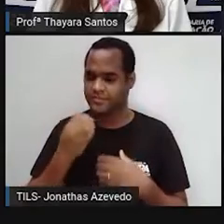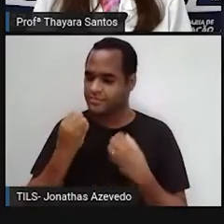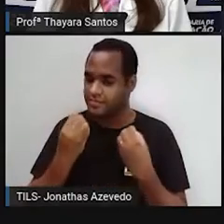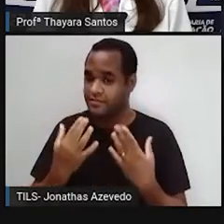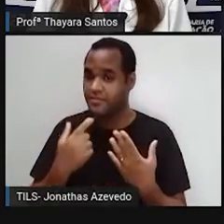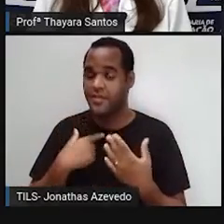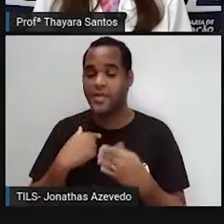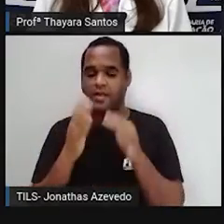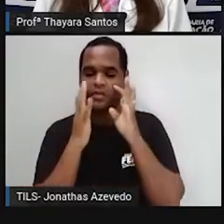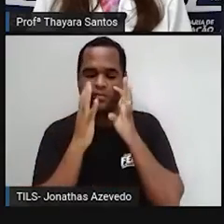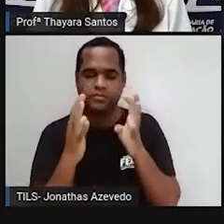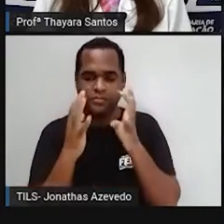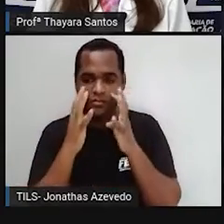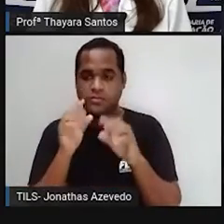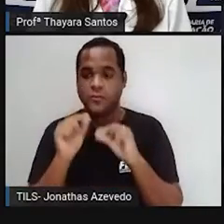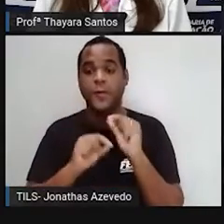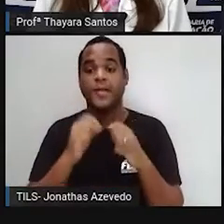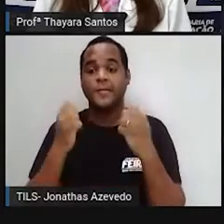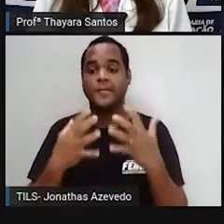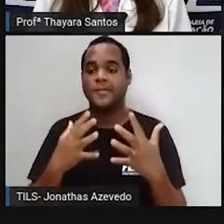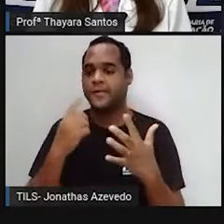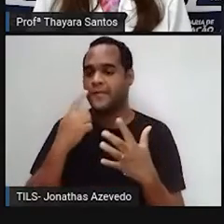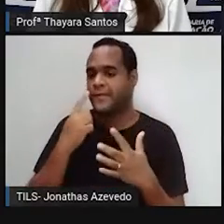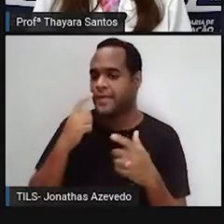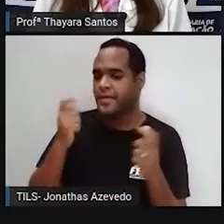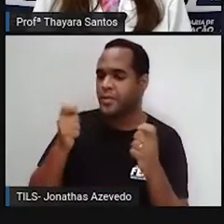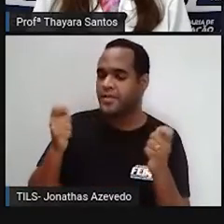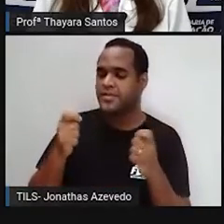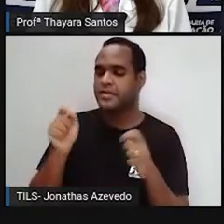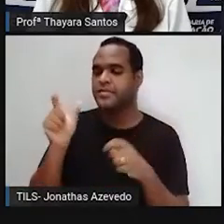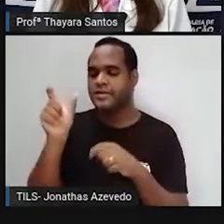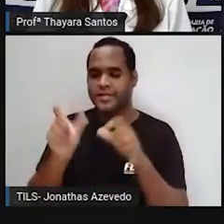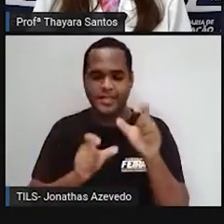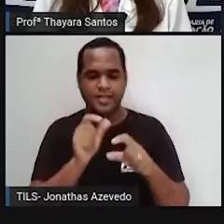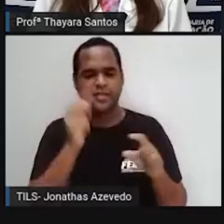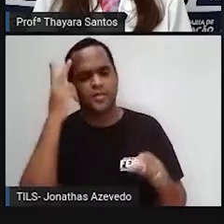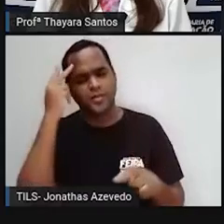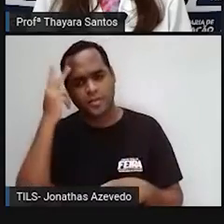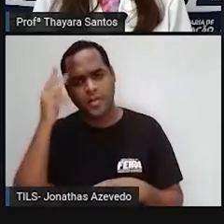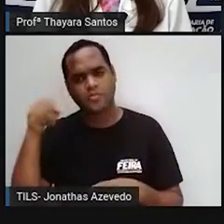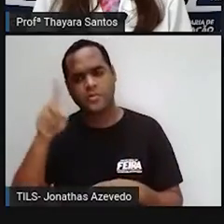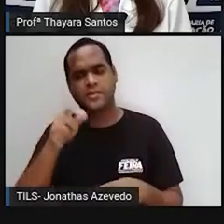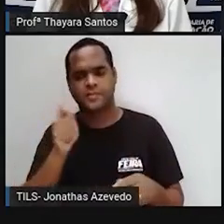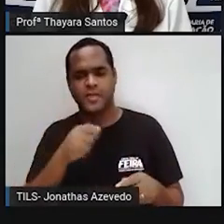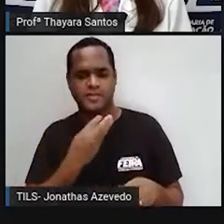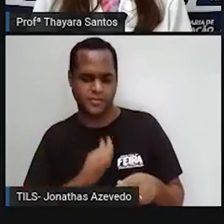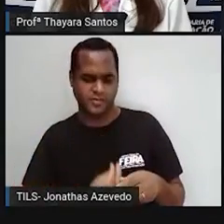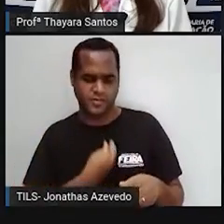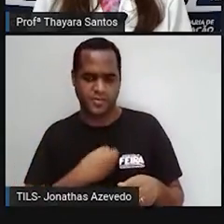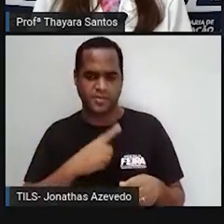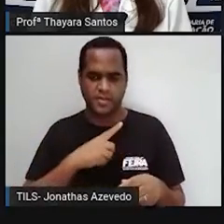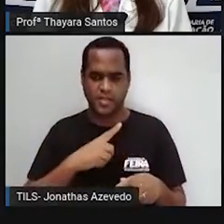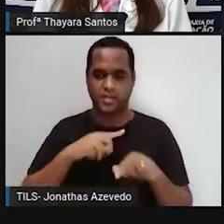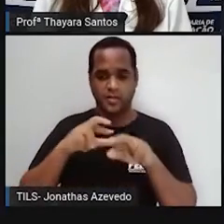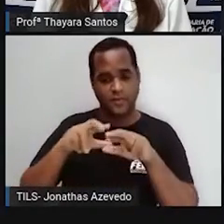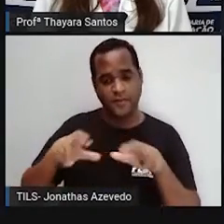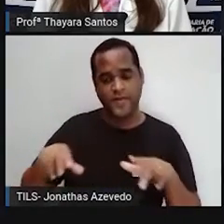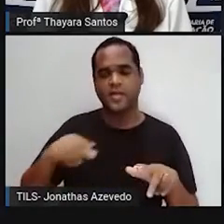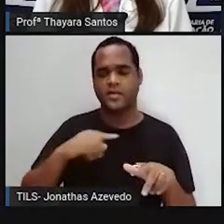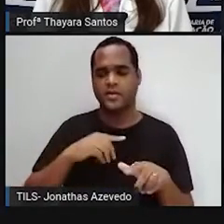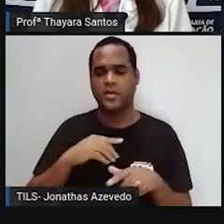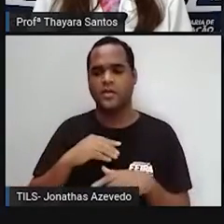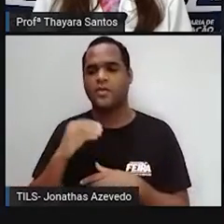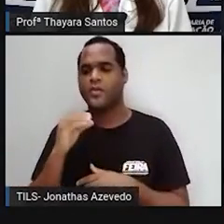cíclica no sistema climático da Terra. Então, isso era natural. A gente tinha picos de aquecimento